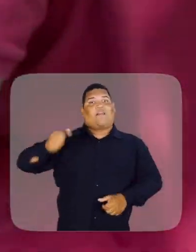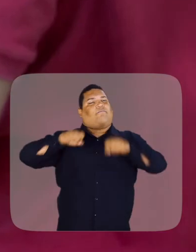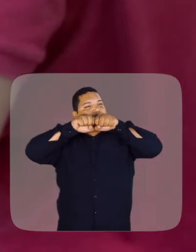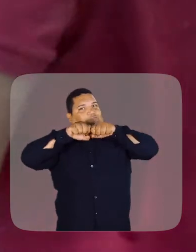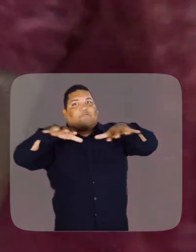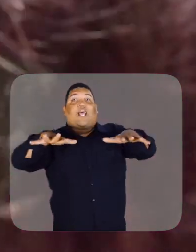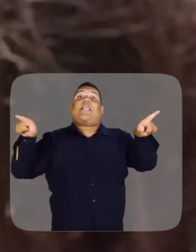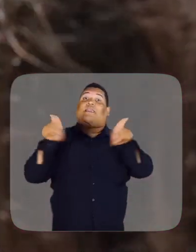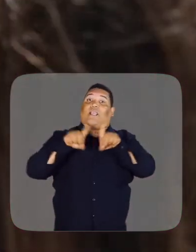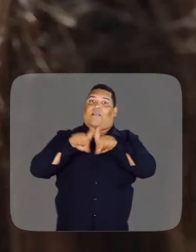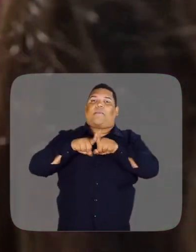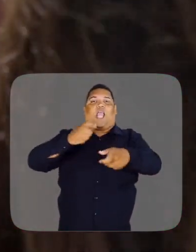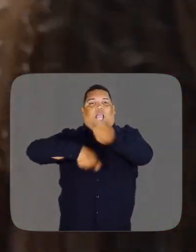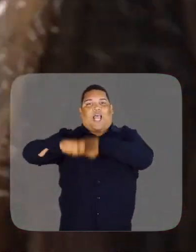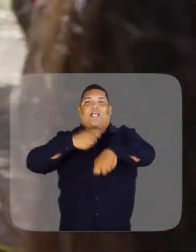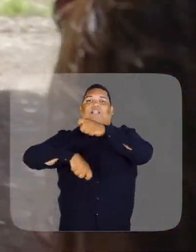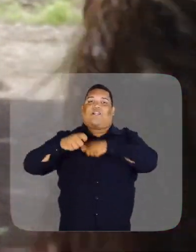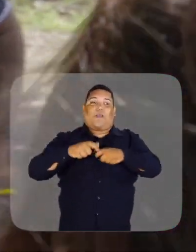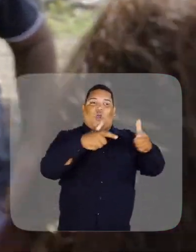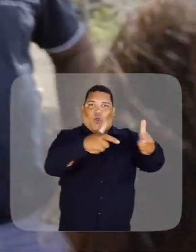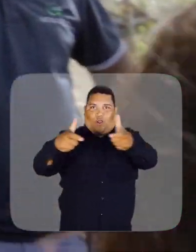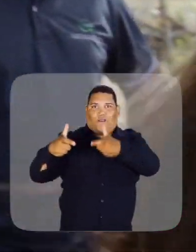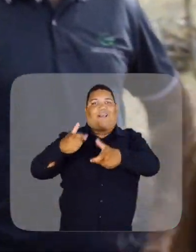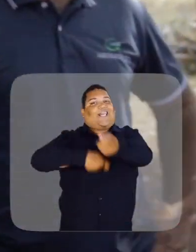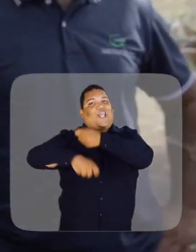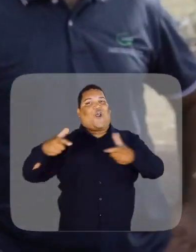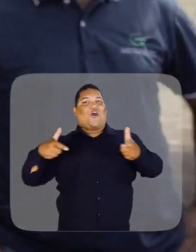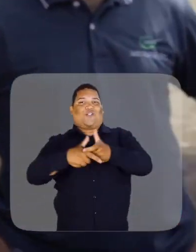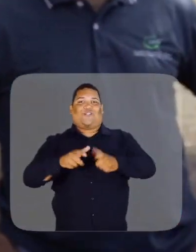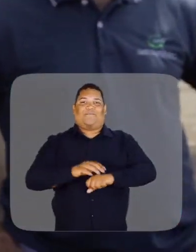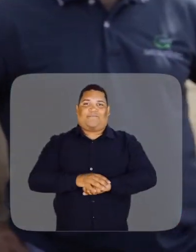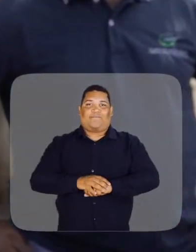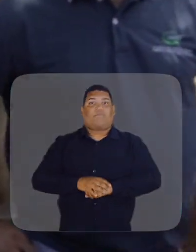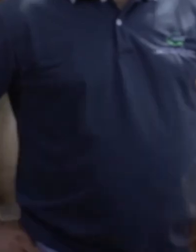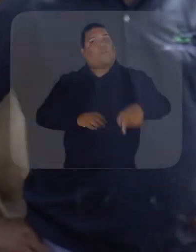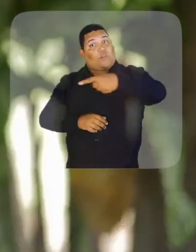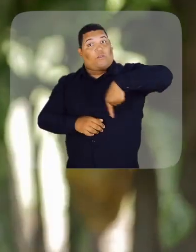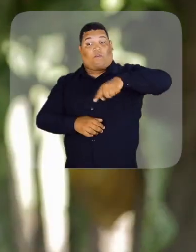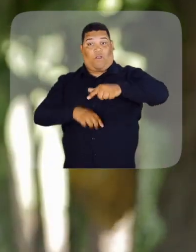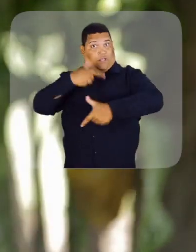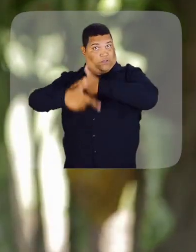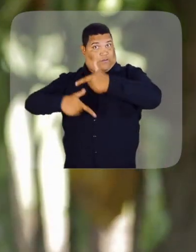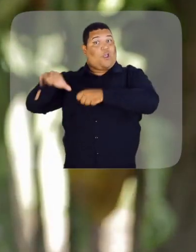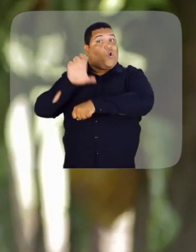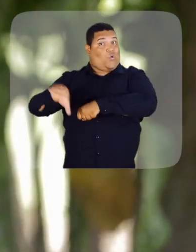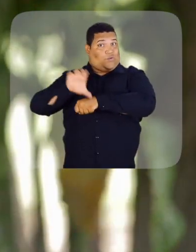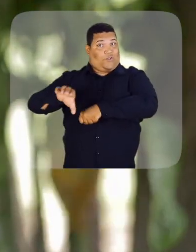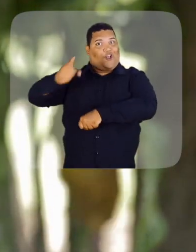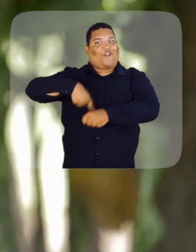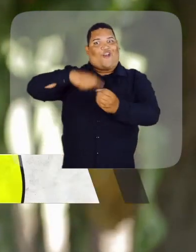produção de leite na sua distribuição e também na administração dos pequenos negócios. Nós trabalhamos com